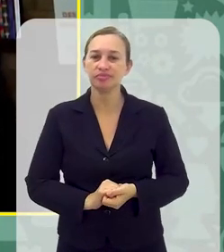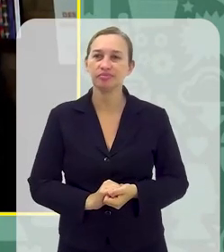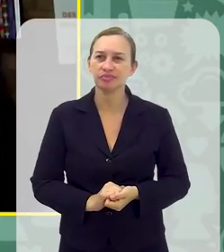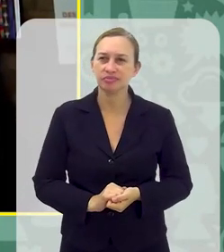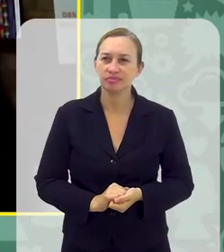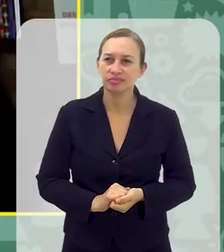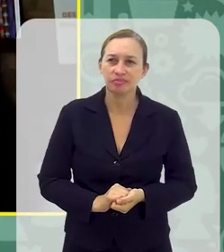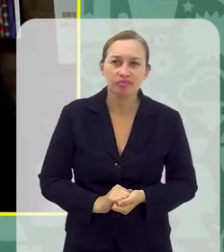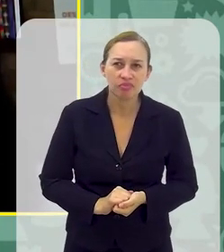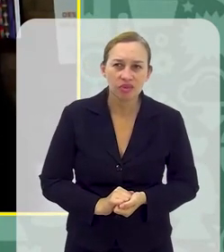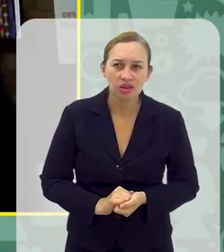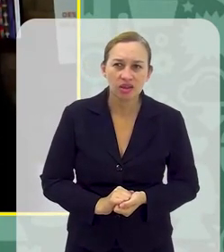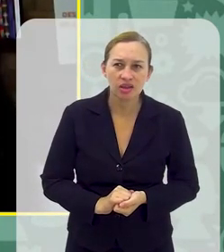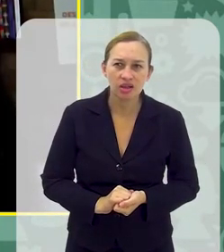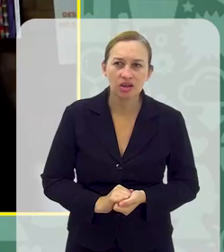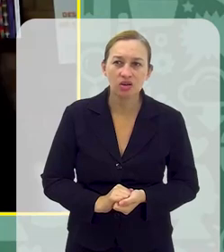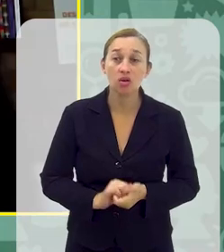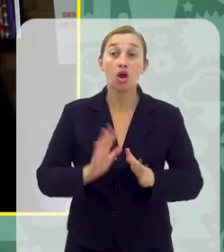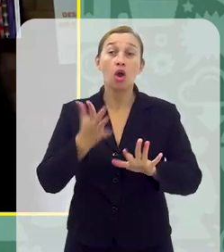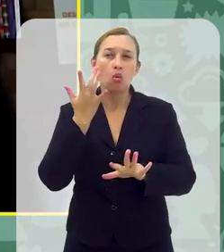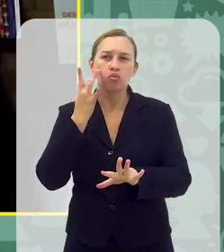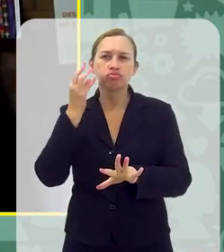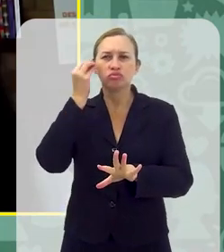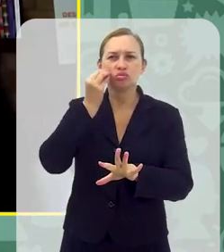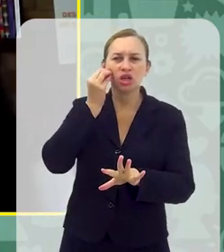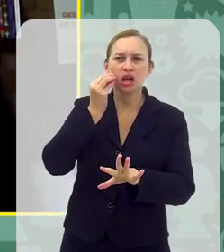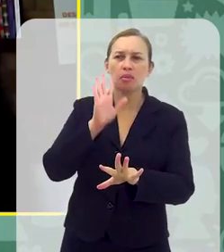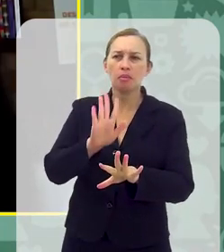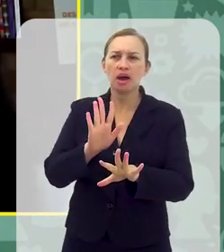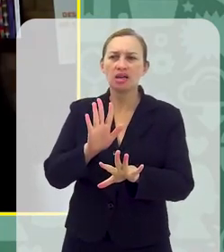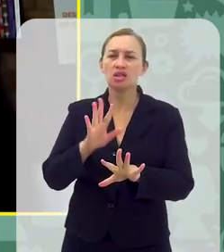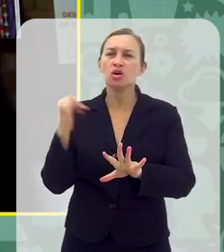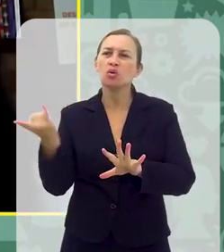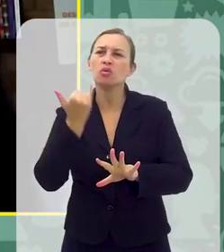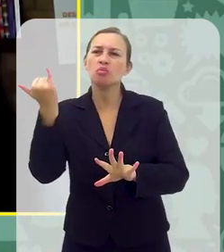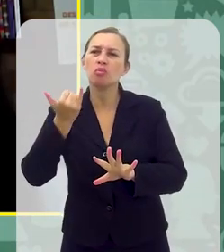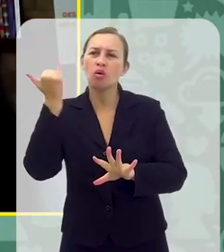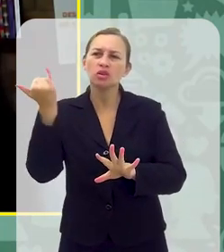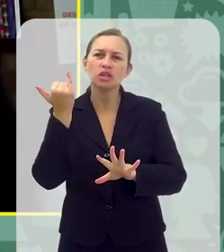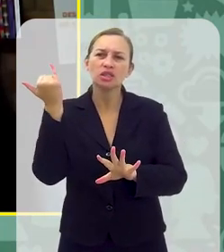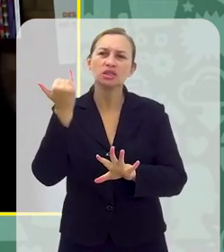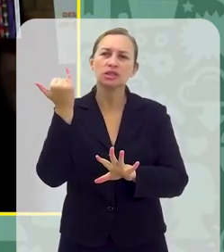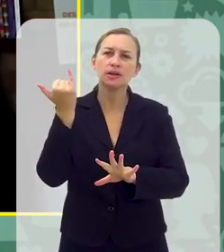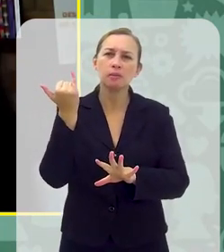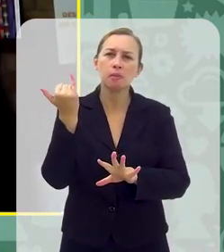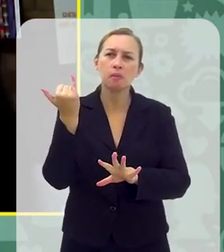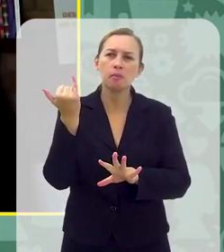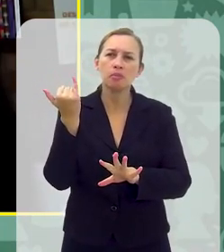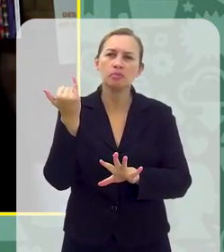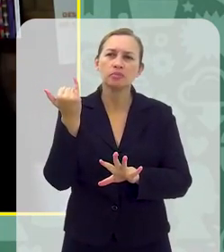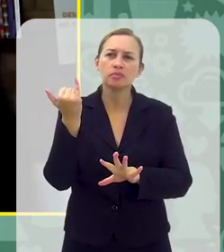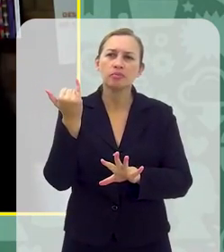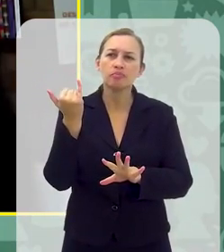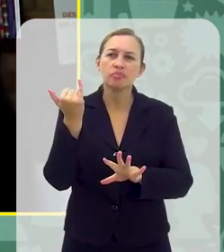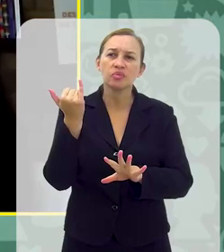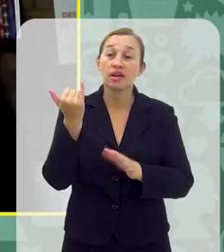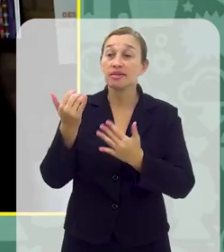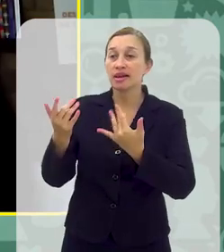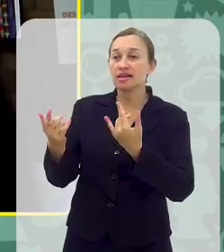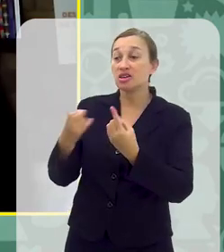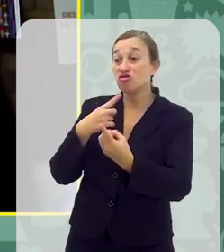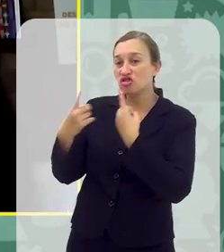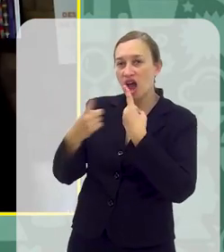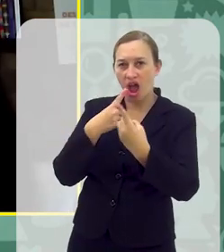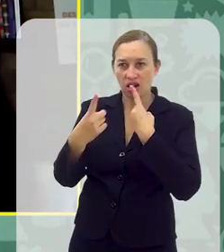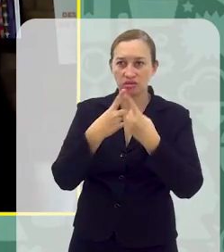Acho que talvez a Carolina até tenha experiência com isso Mas o importante é a gente ter esse